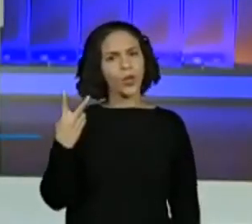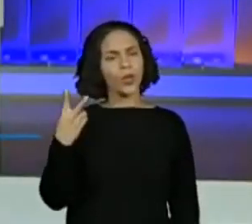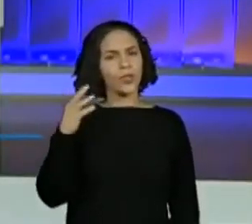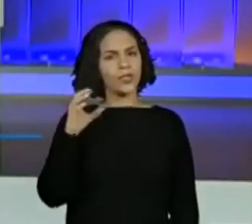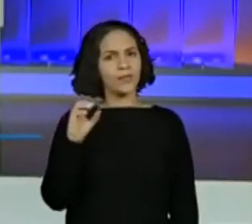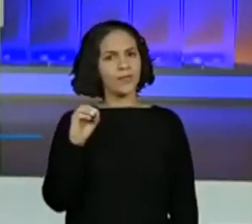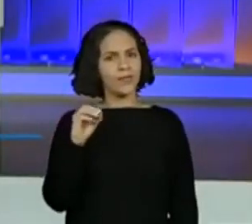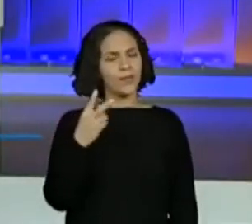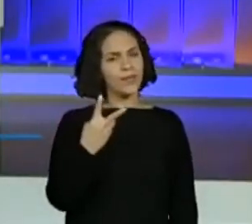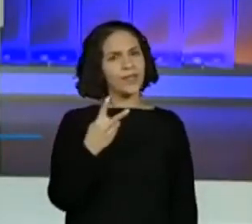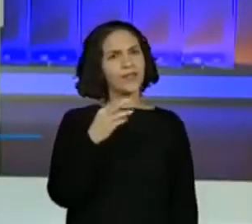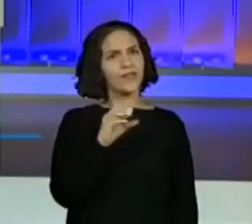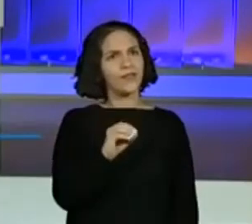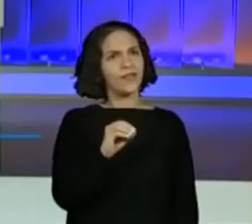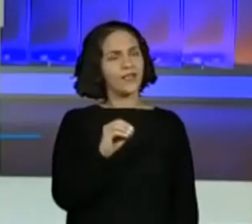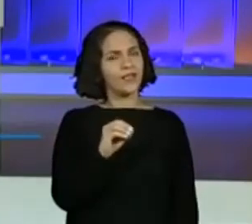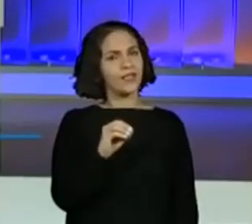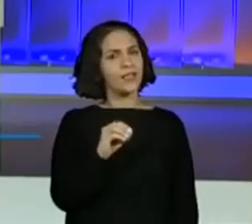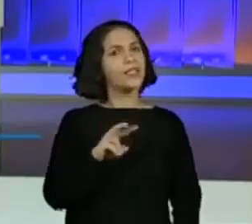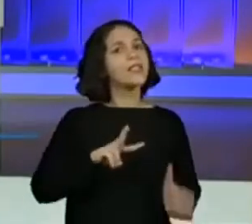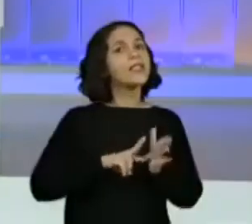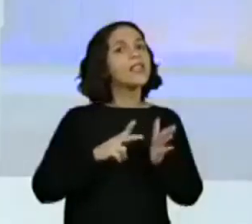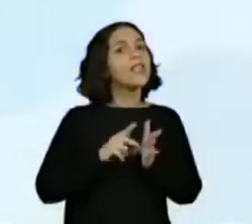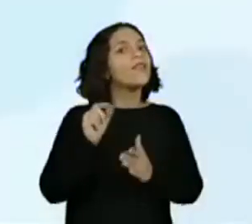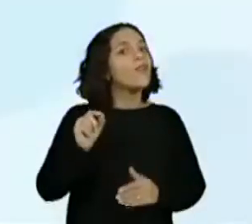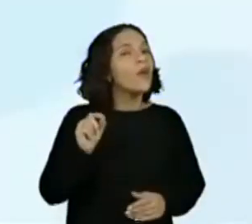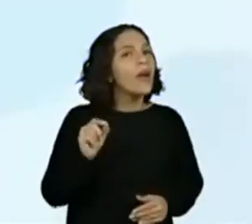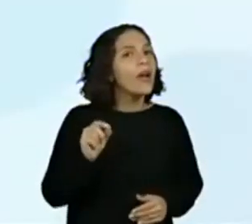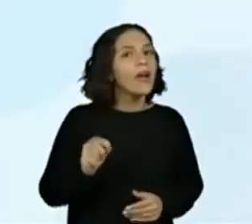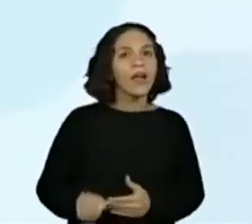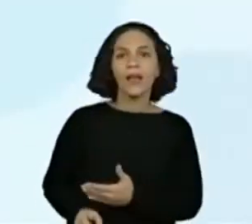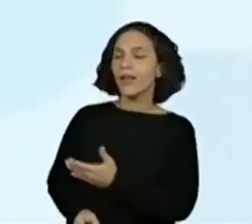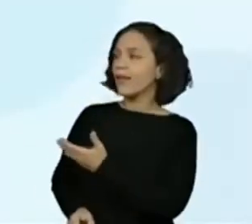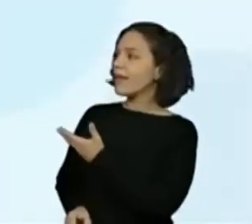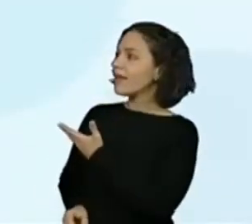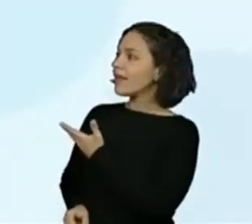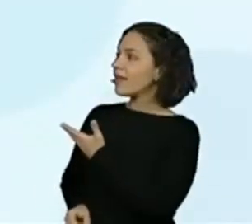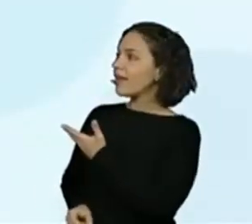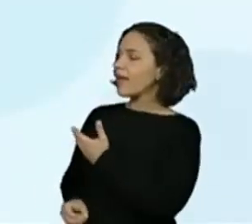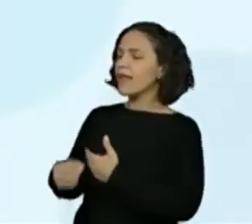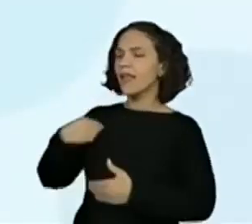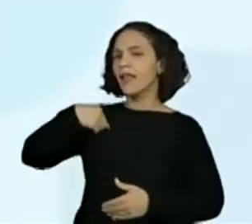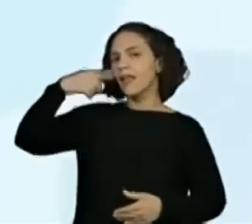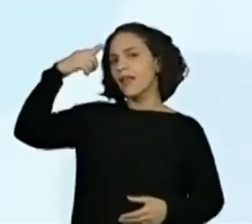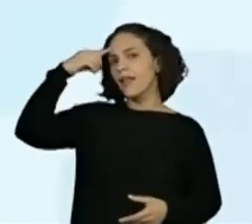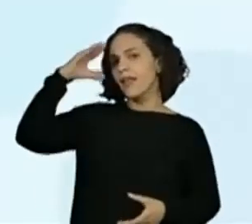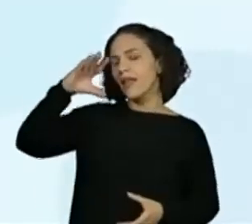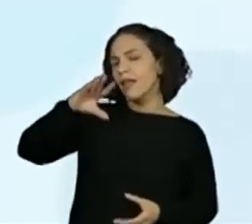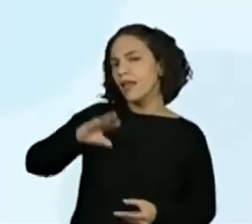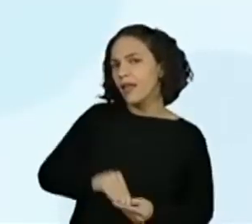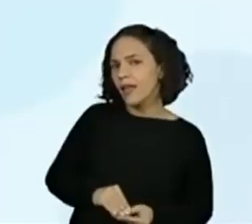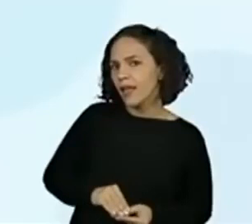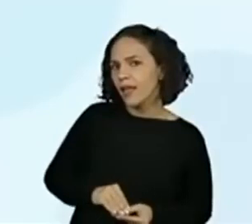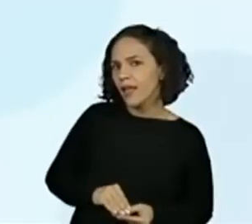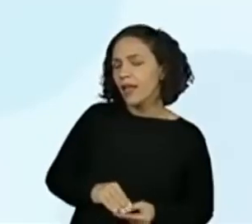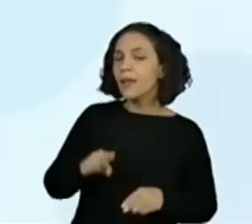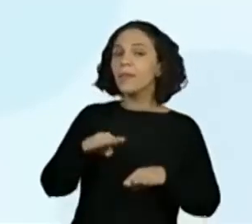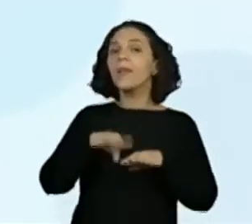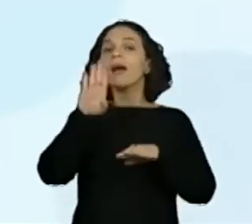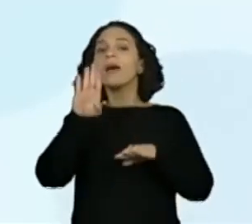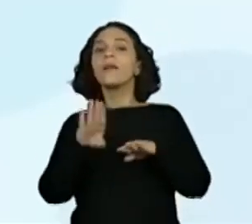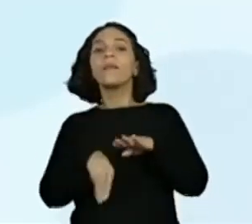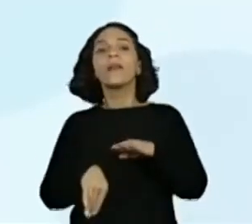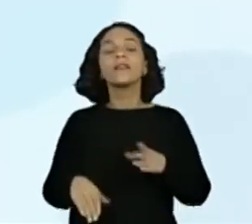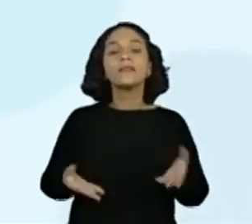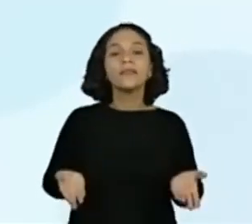2020, e aí? O que essa data aqui nos diz? E aí? Há mais, há